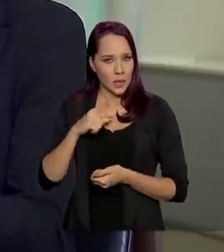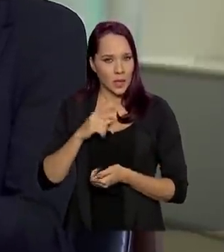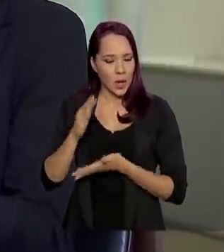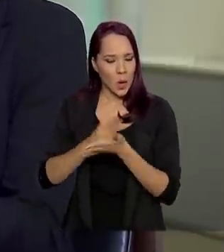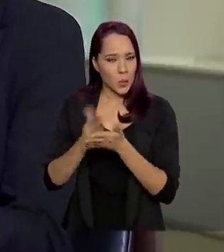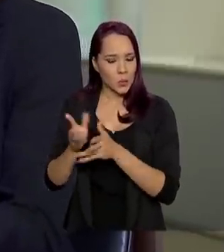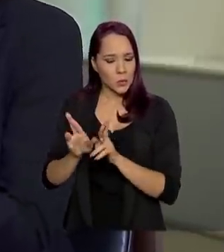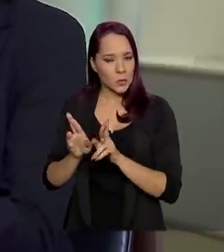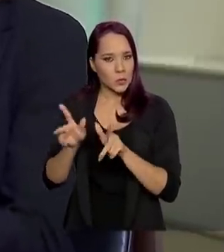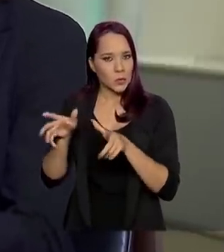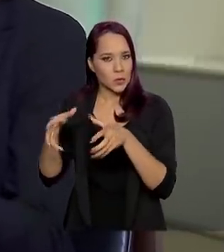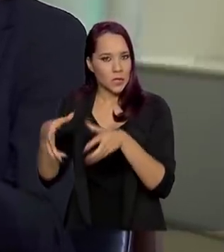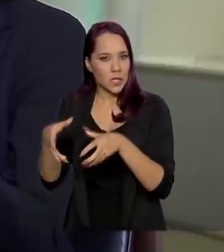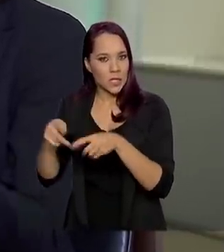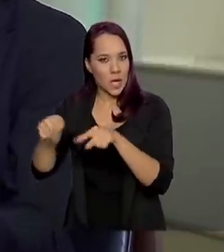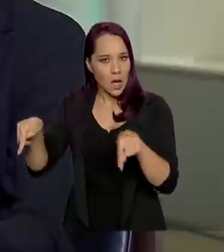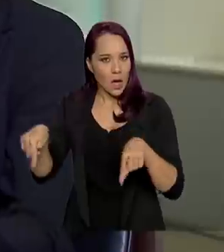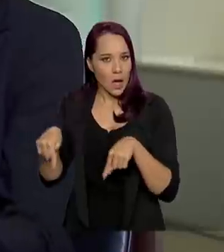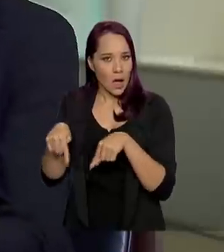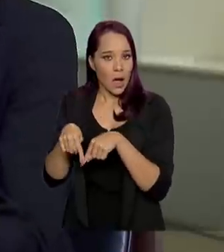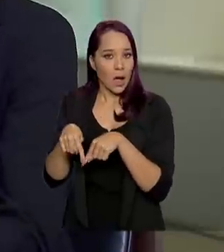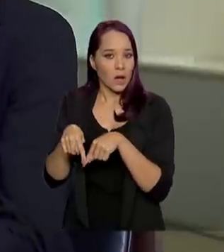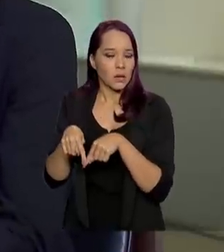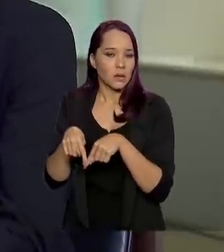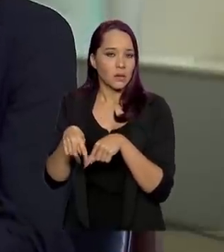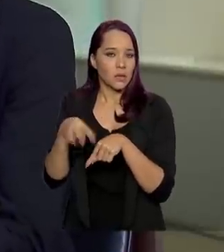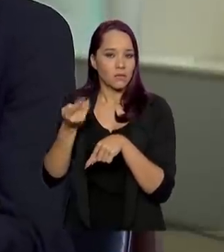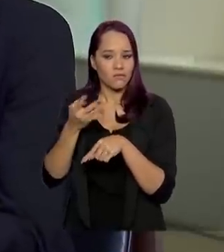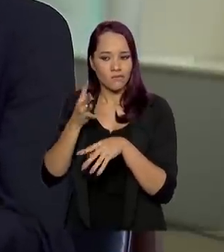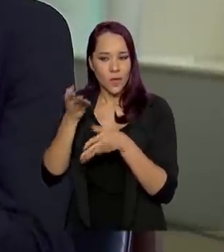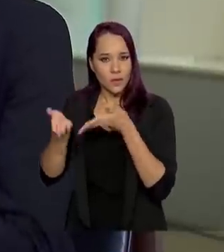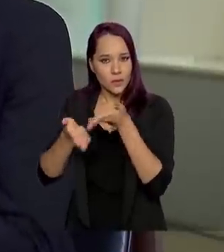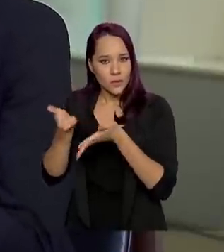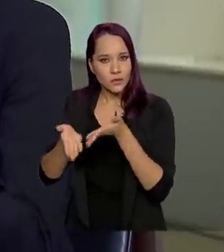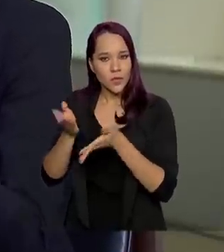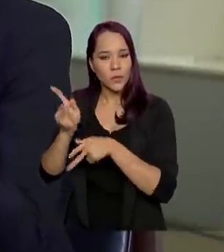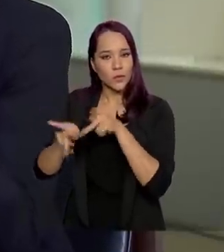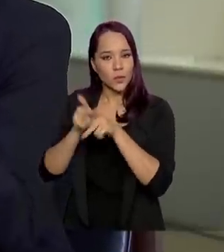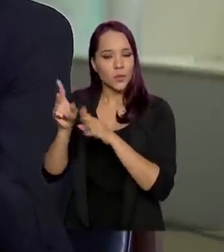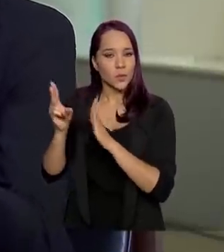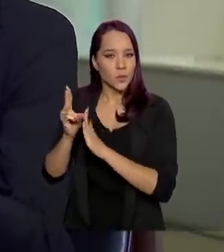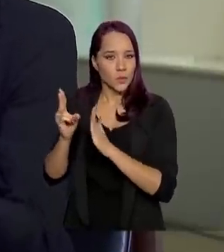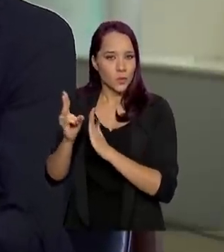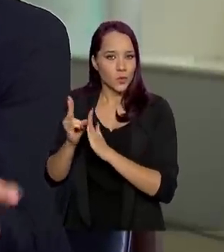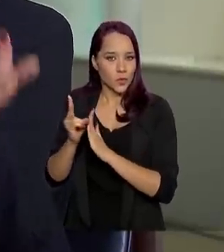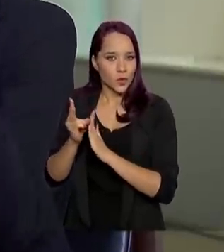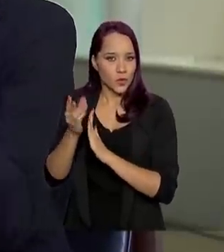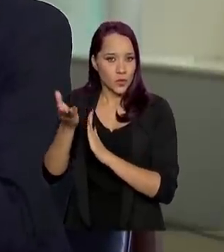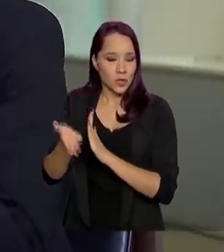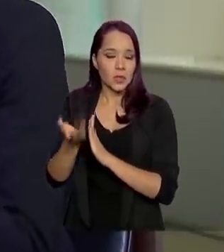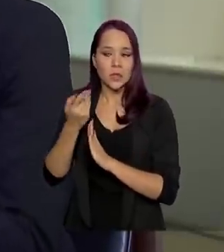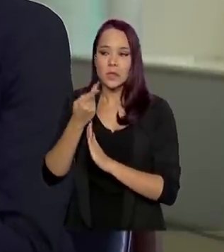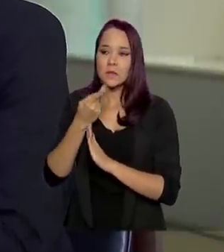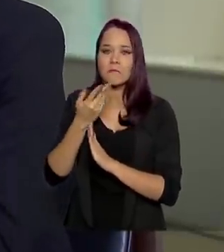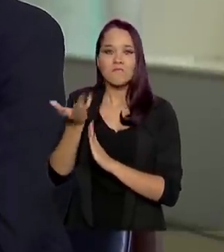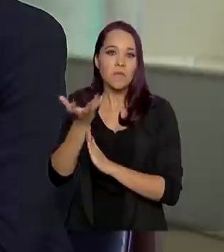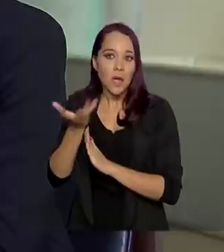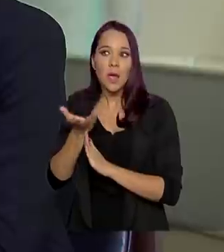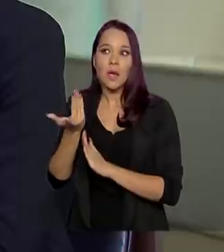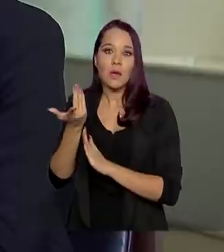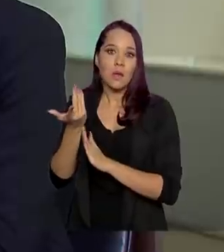particularidade nessas alas para o atendimento dos povos indígenas, de indígenas que procuram